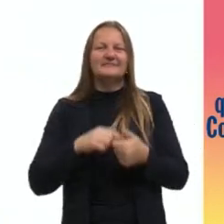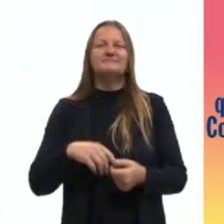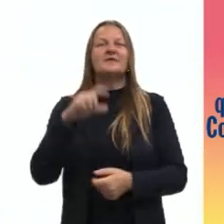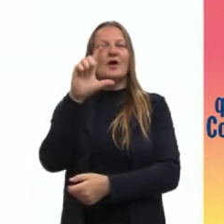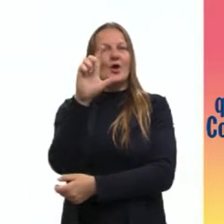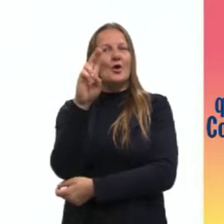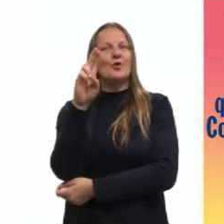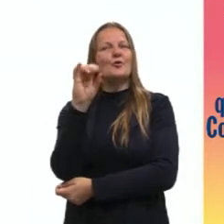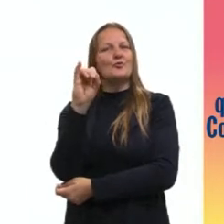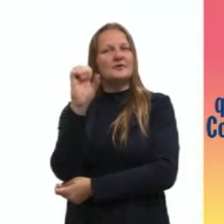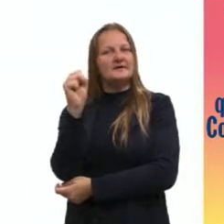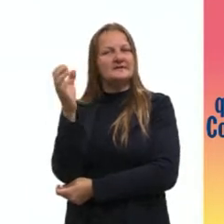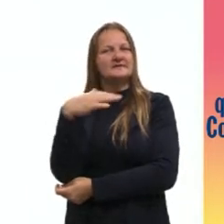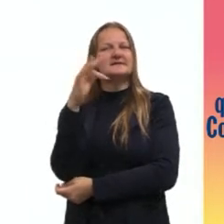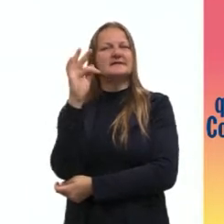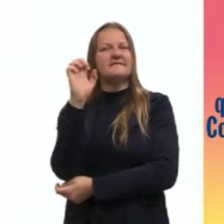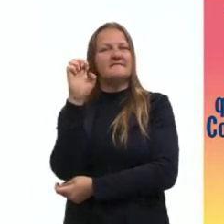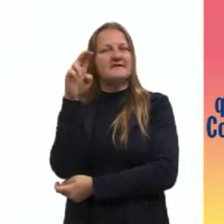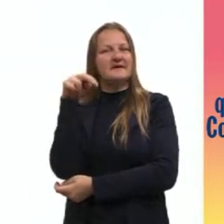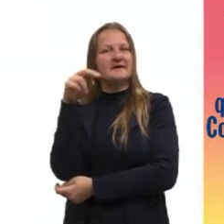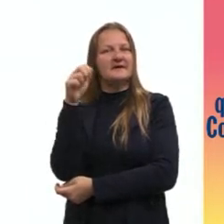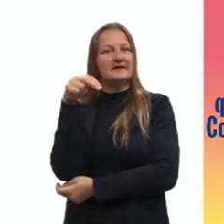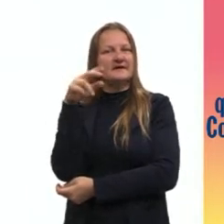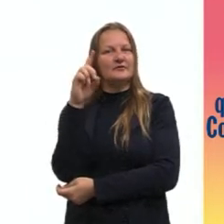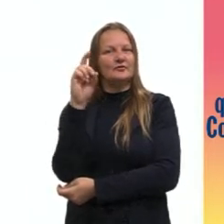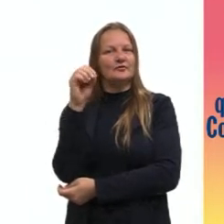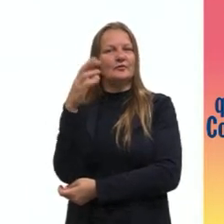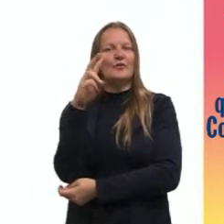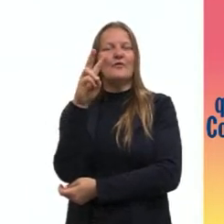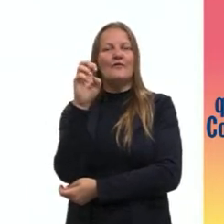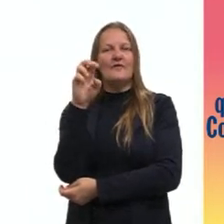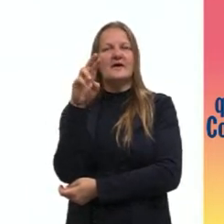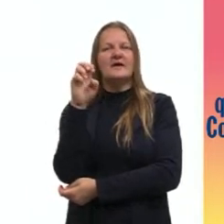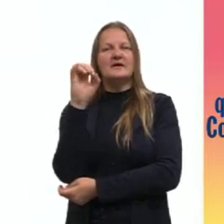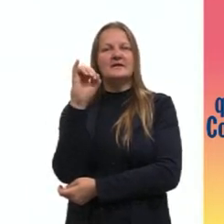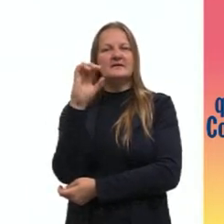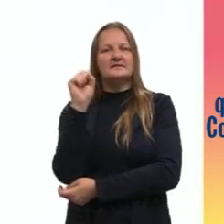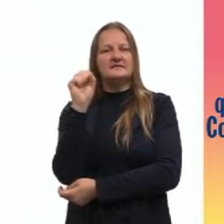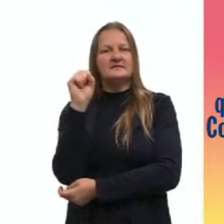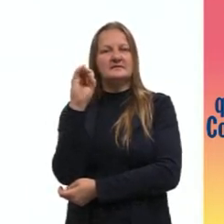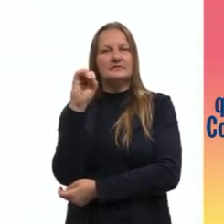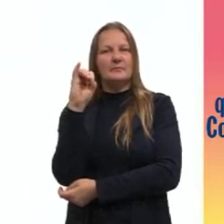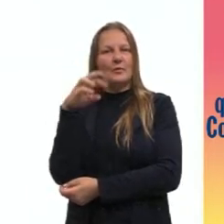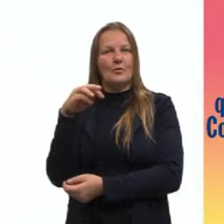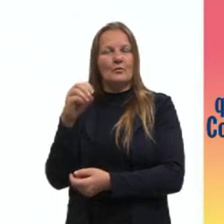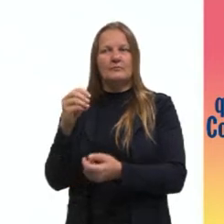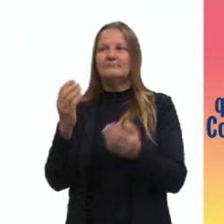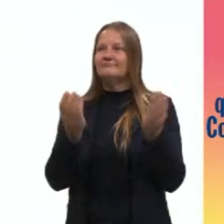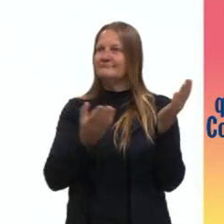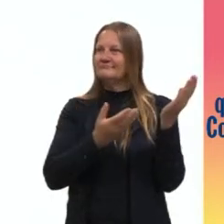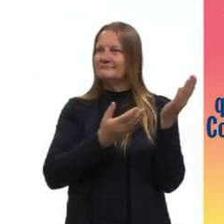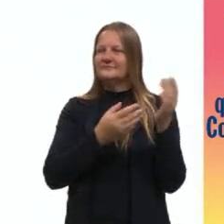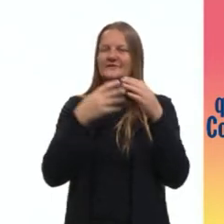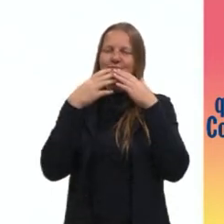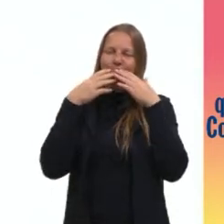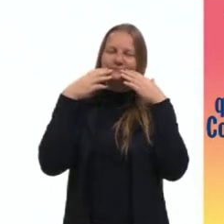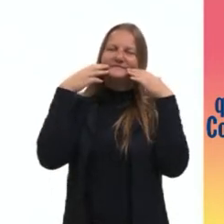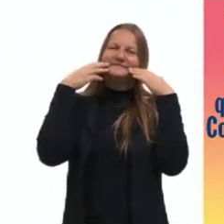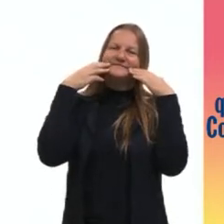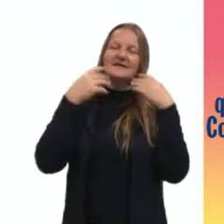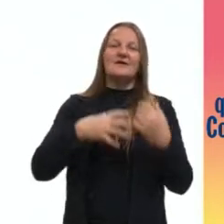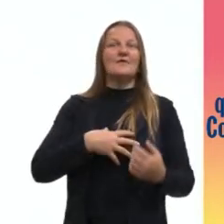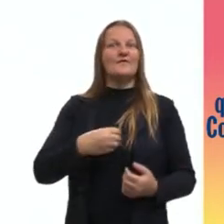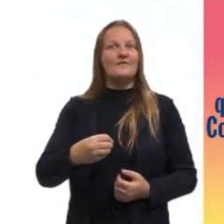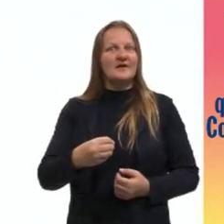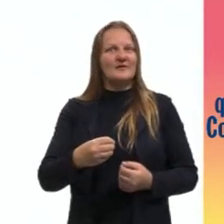Luiz Fernando Veríssimo. Que é esse moço aqui, simpaticíssimo, que vocês encontram na foto, né? Filho aí